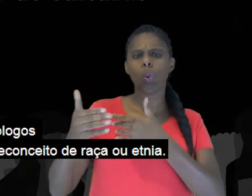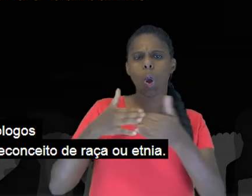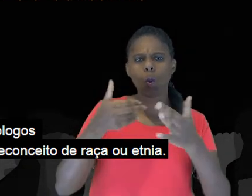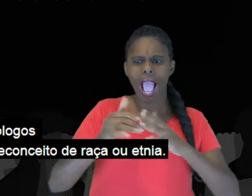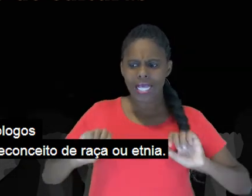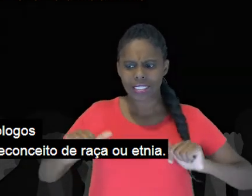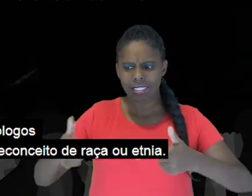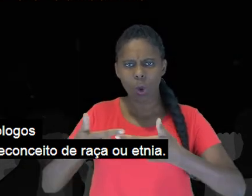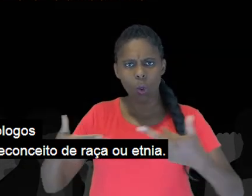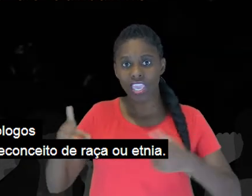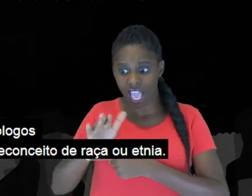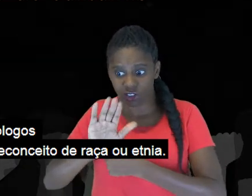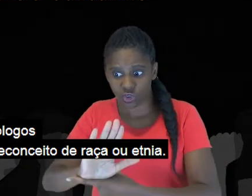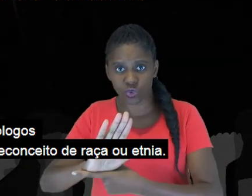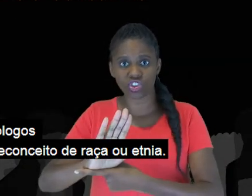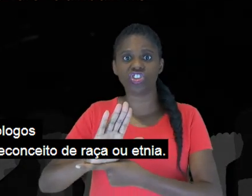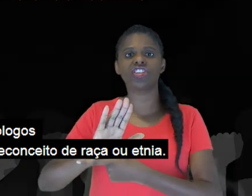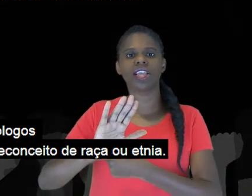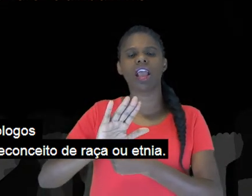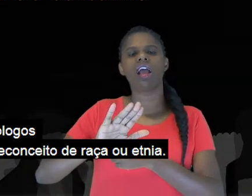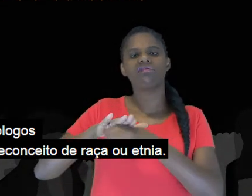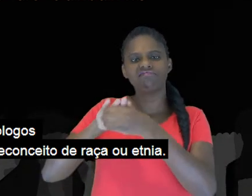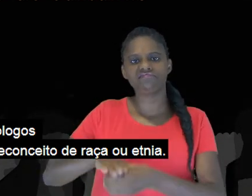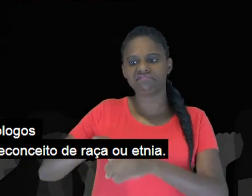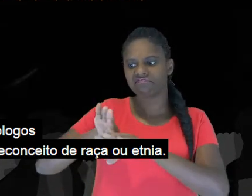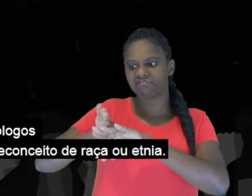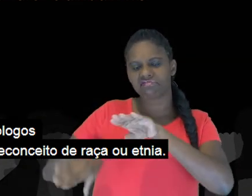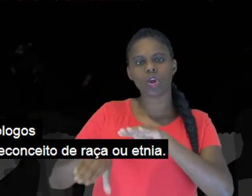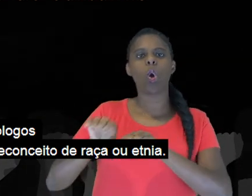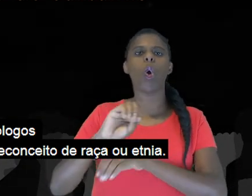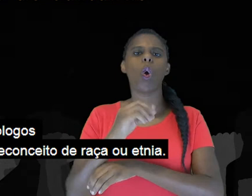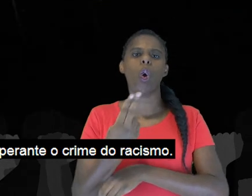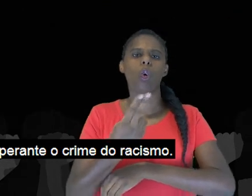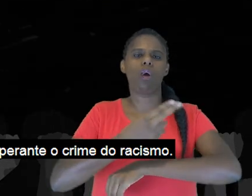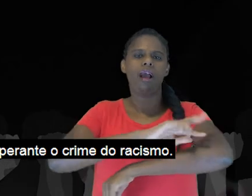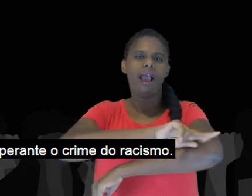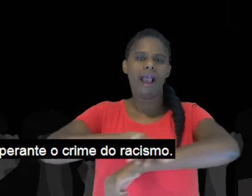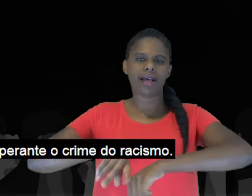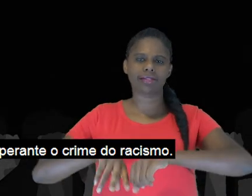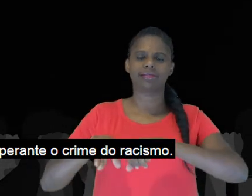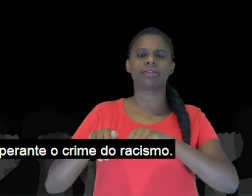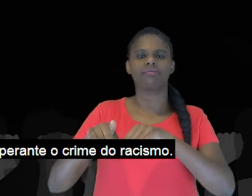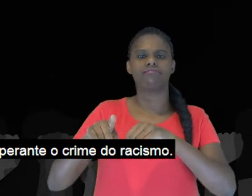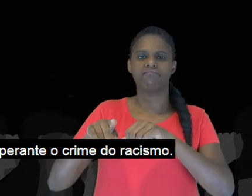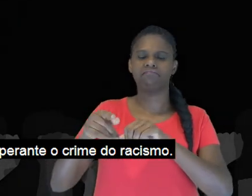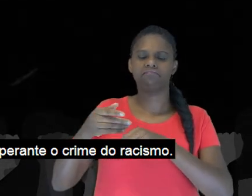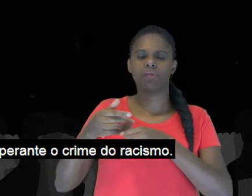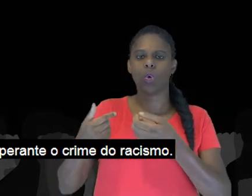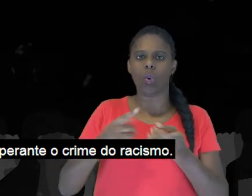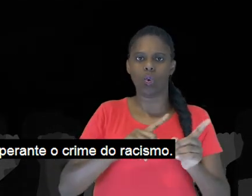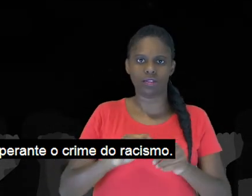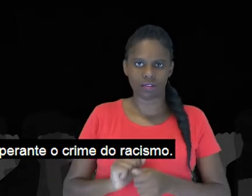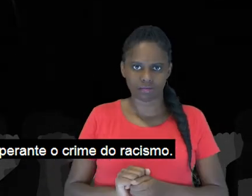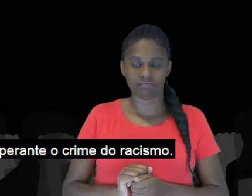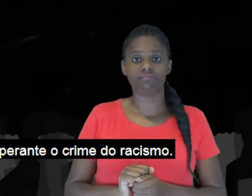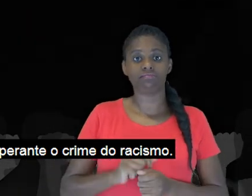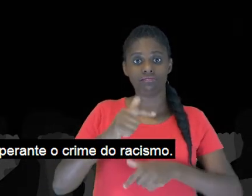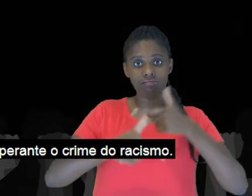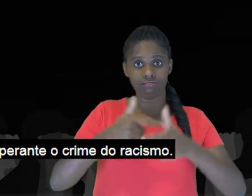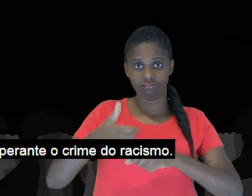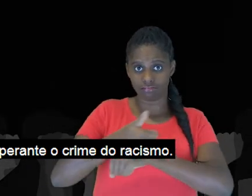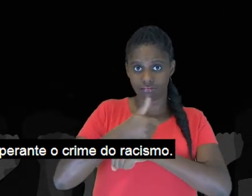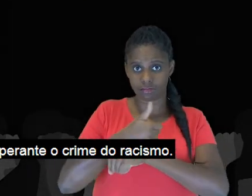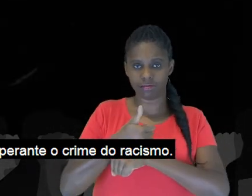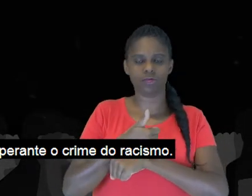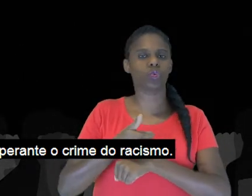ação que favoreça a discriminação ou preconceito de raça ou etnia. No exercício profissional, não serão coniventes